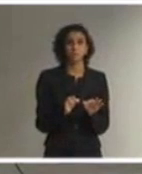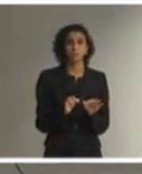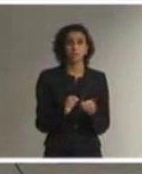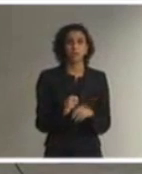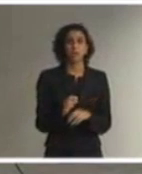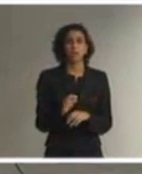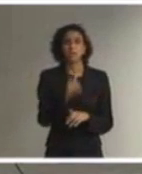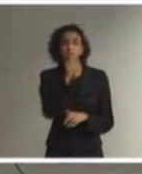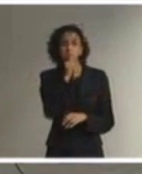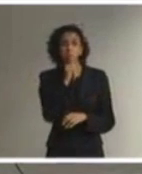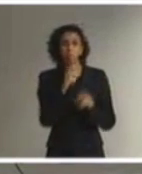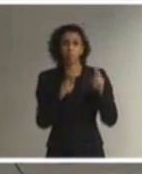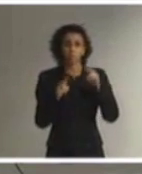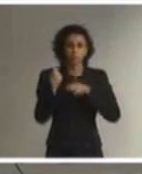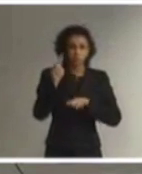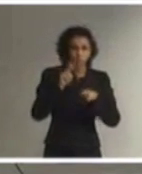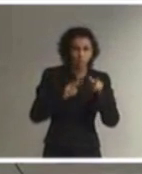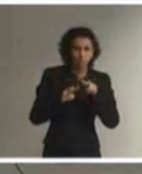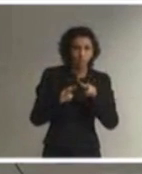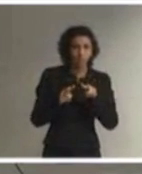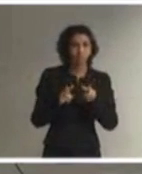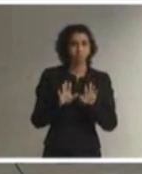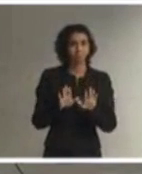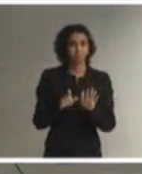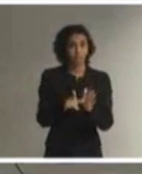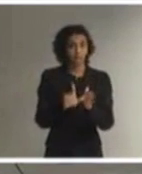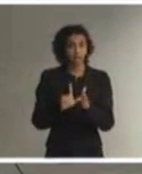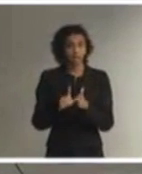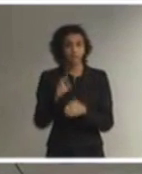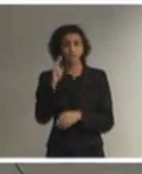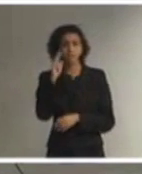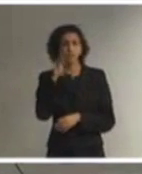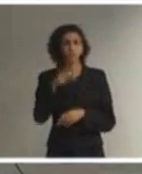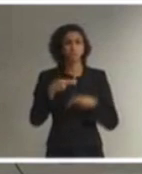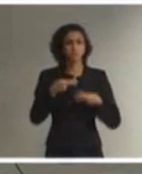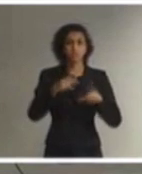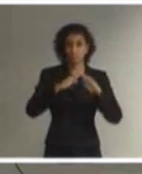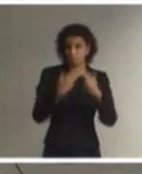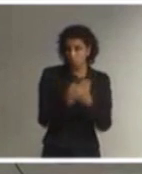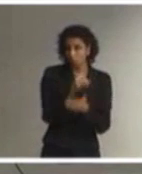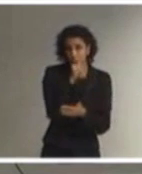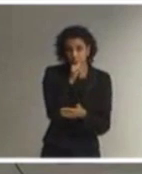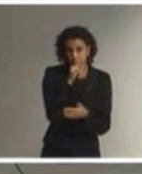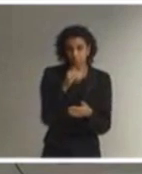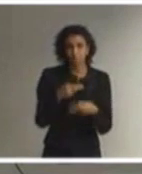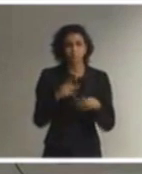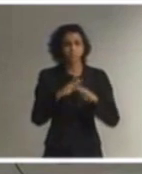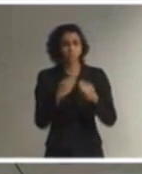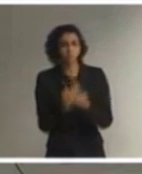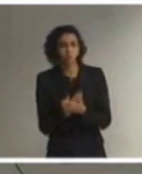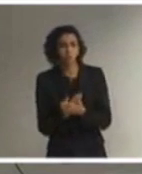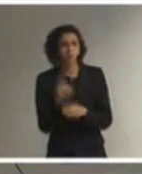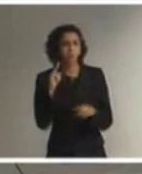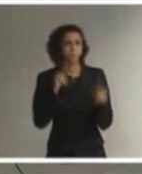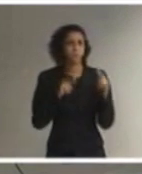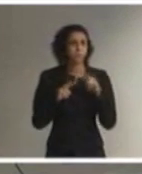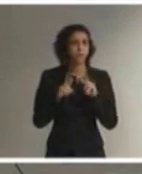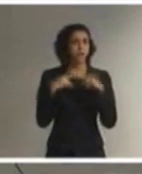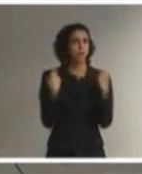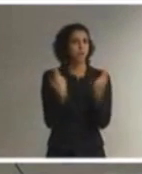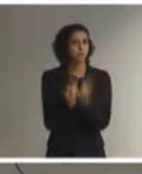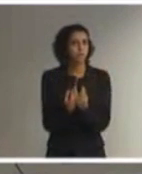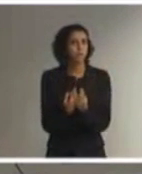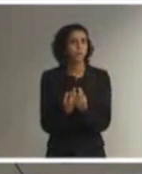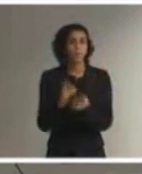vistoria preventiva à escola, ao estabelecimento, às reuniões com o Conselho